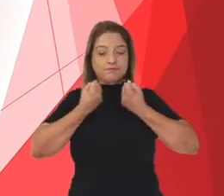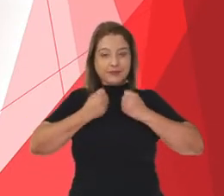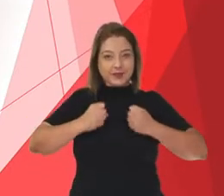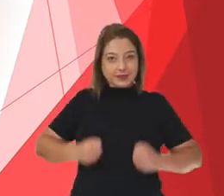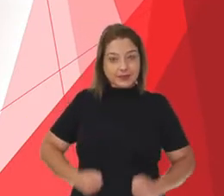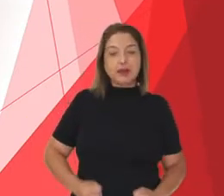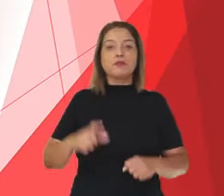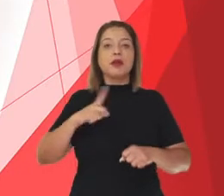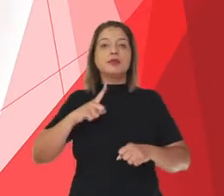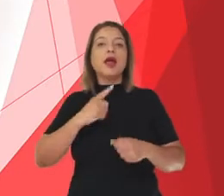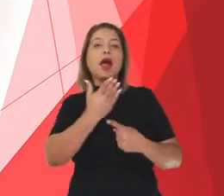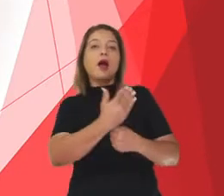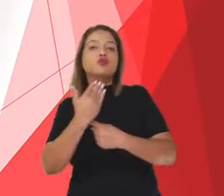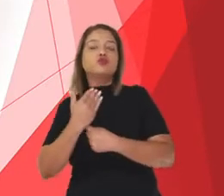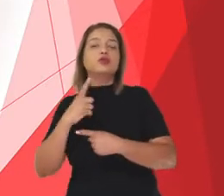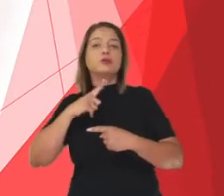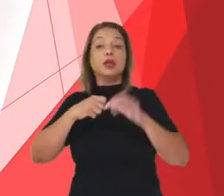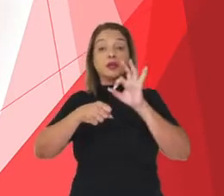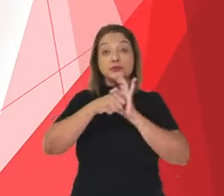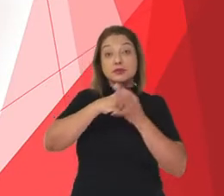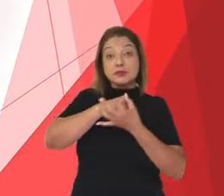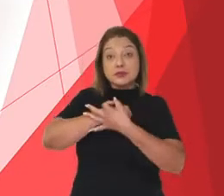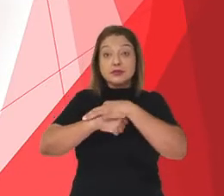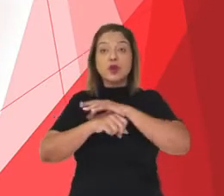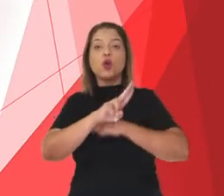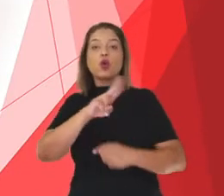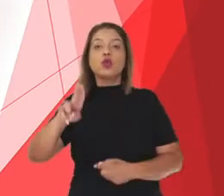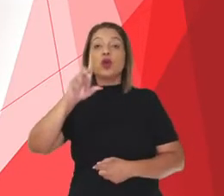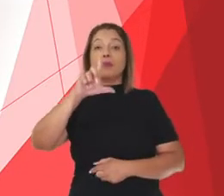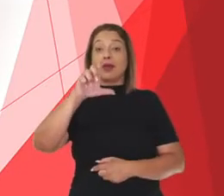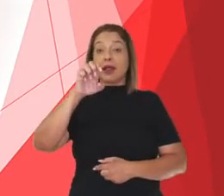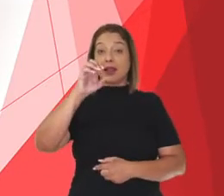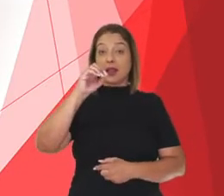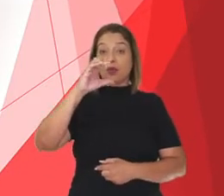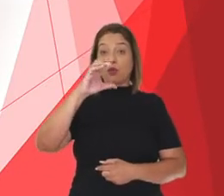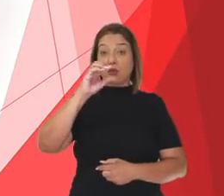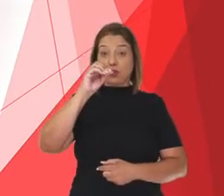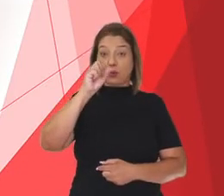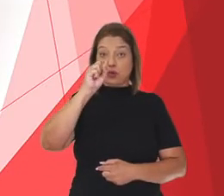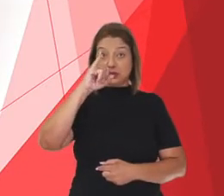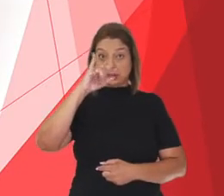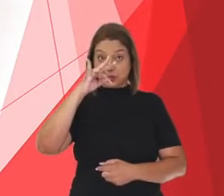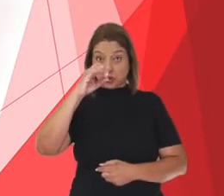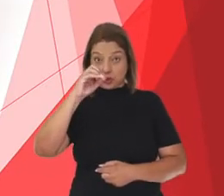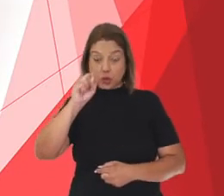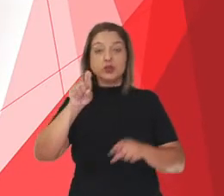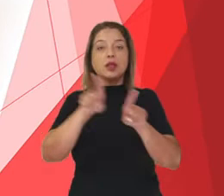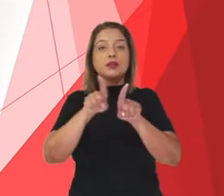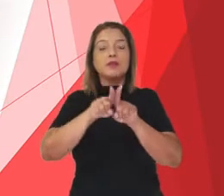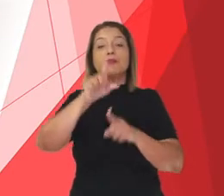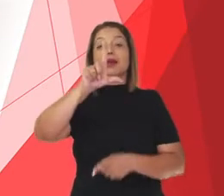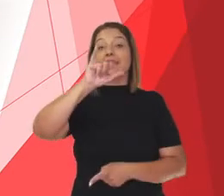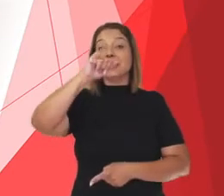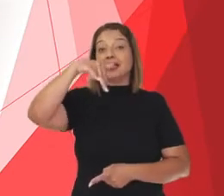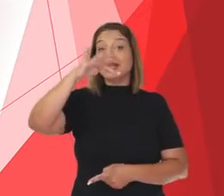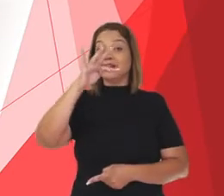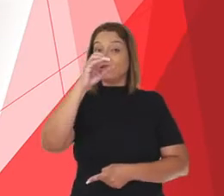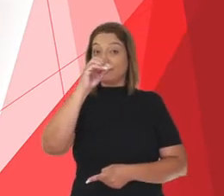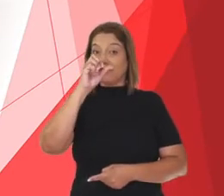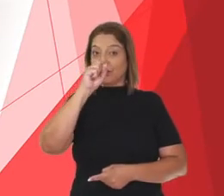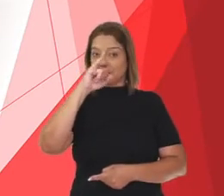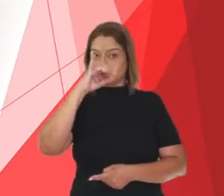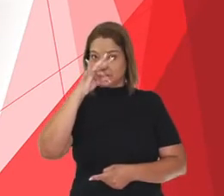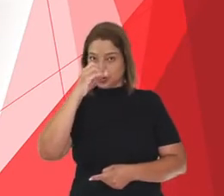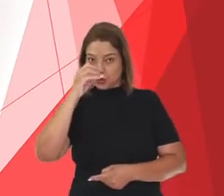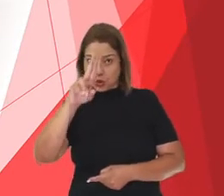certos tipos de células chamadas de leucócitos e linfócitos. E também